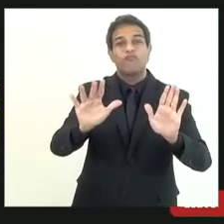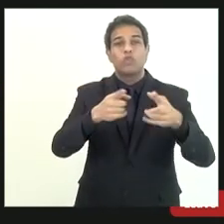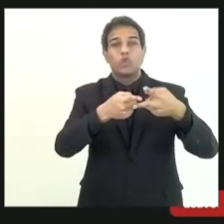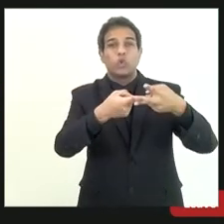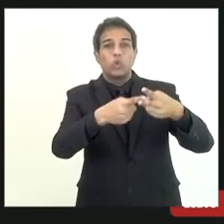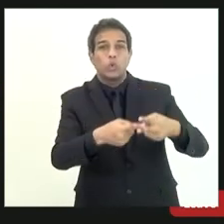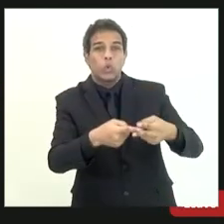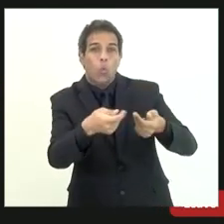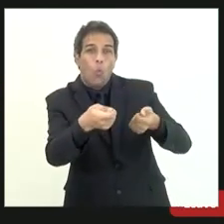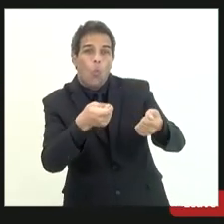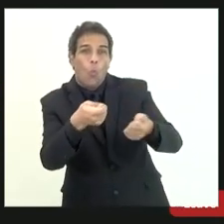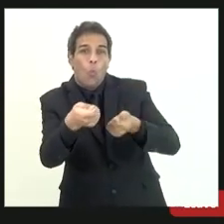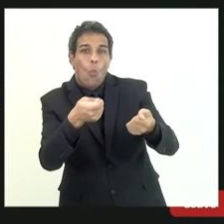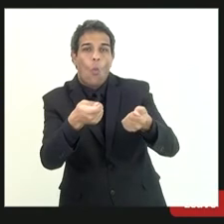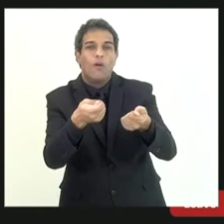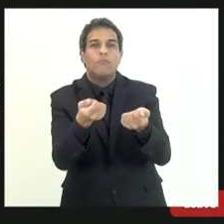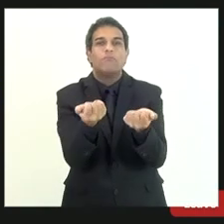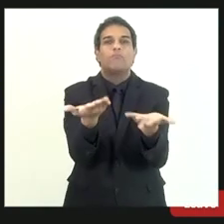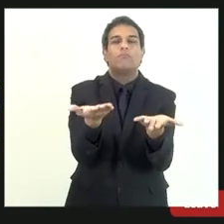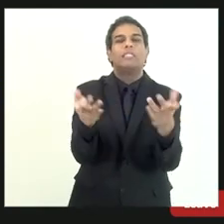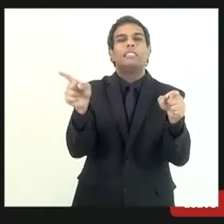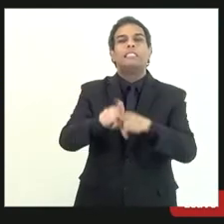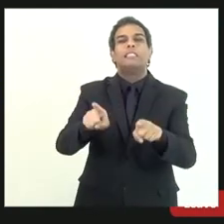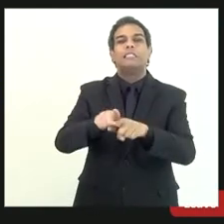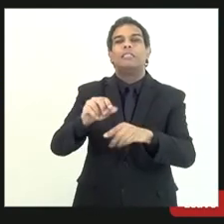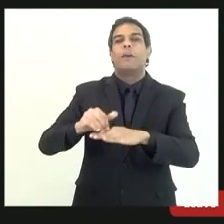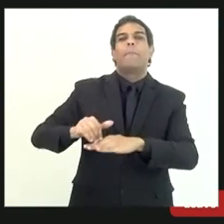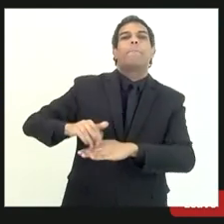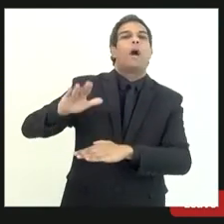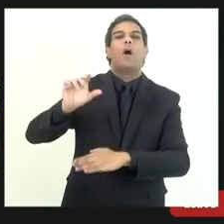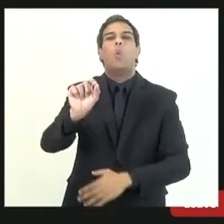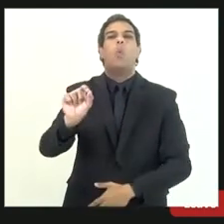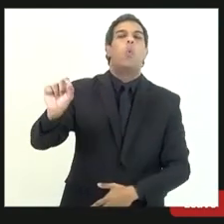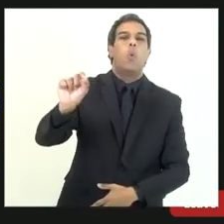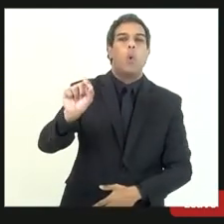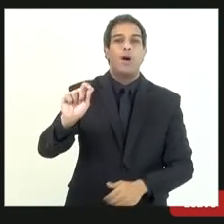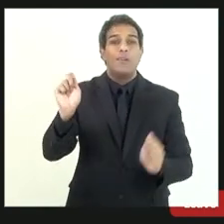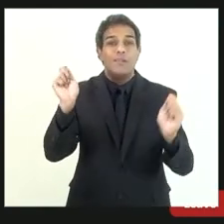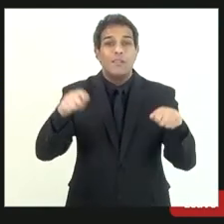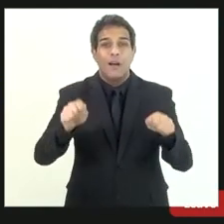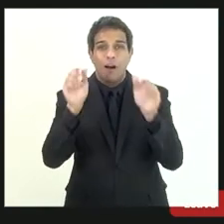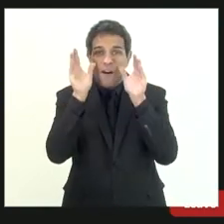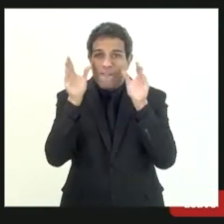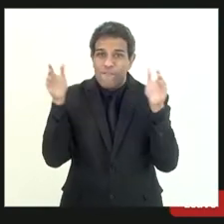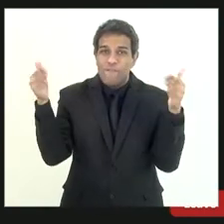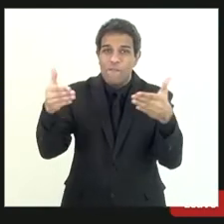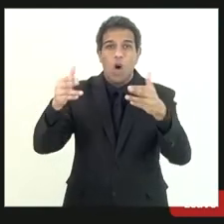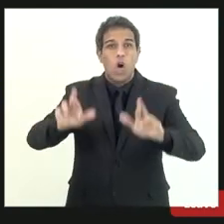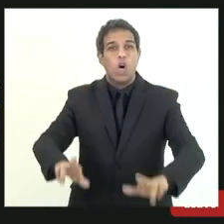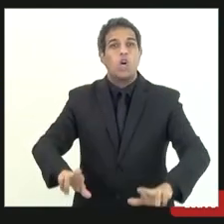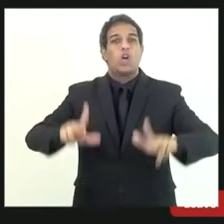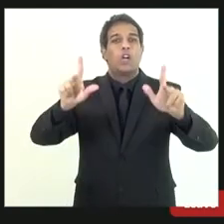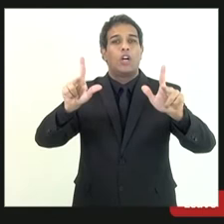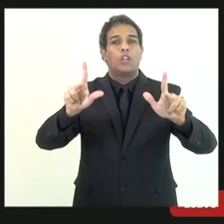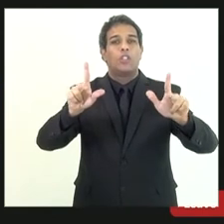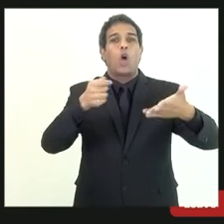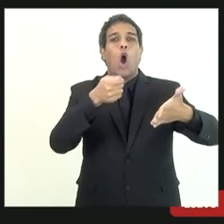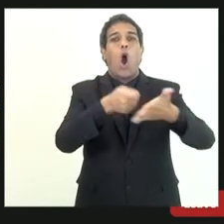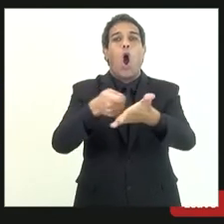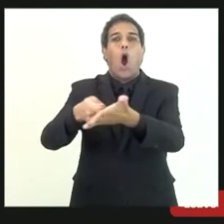contábil mais preciso e mais do que isso permitir um foco diferenciado na cobrança